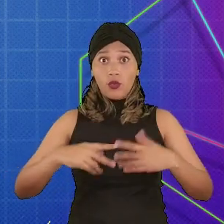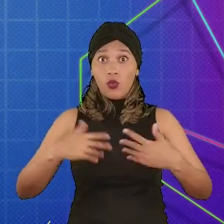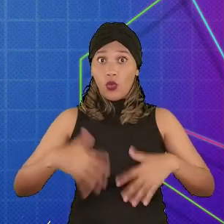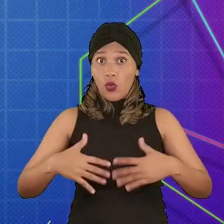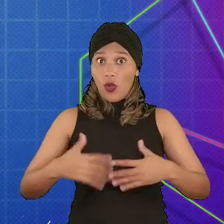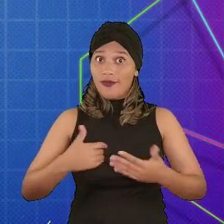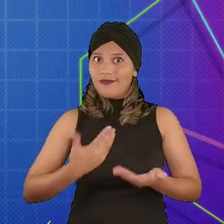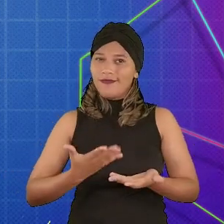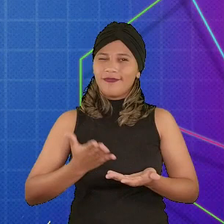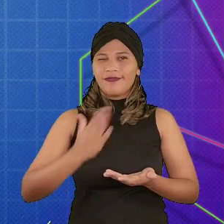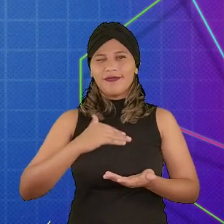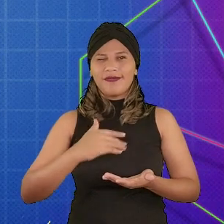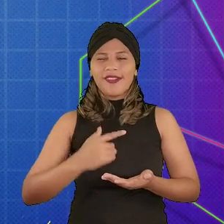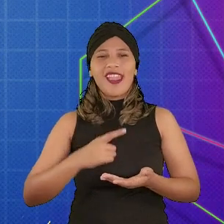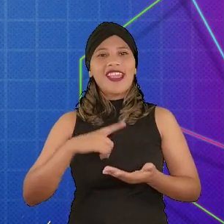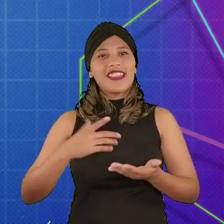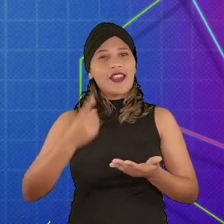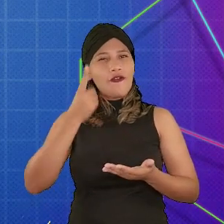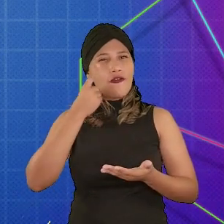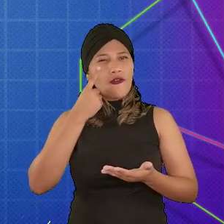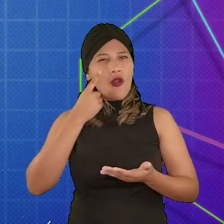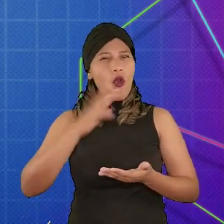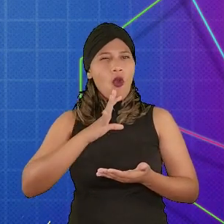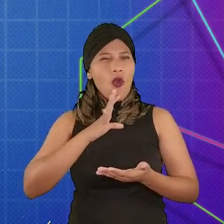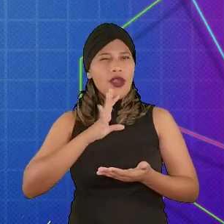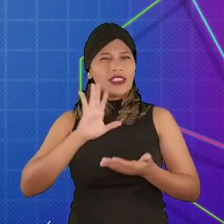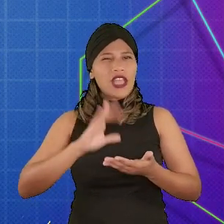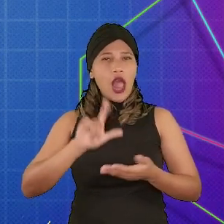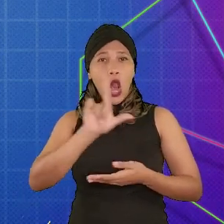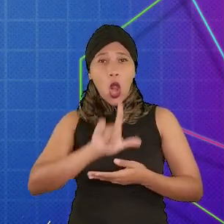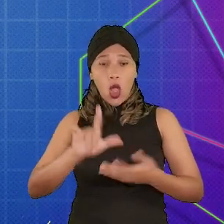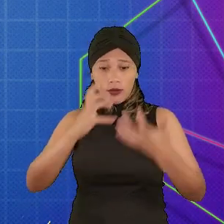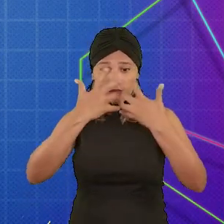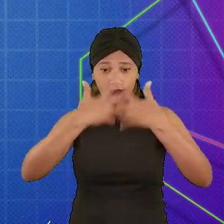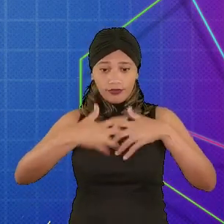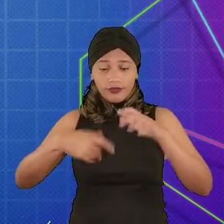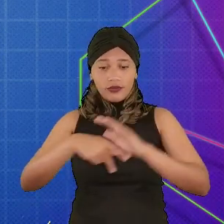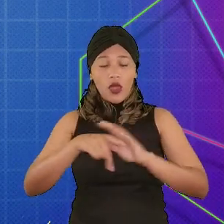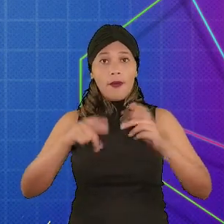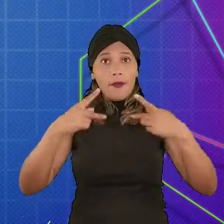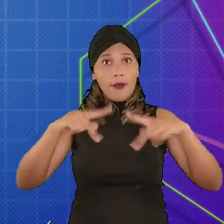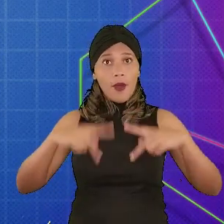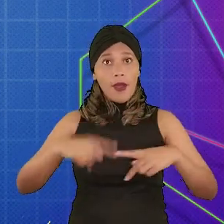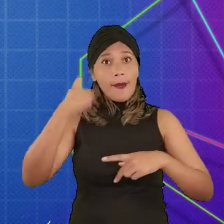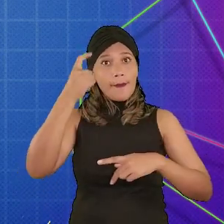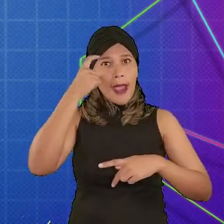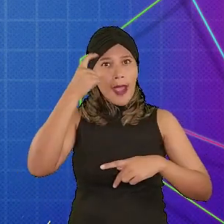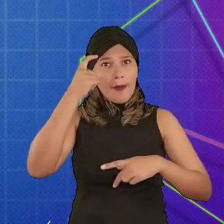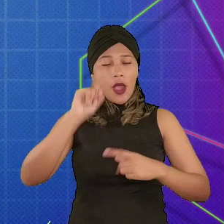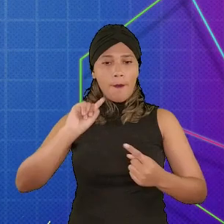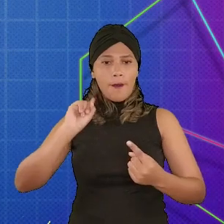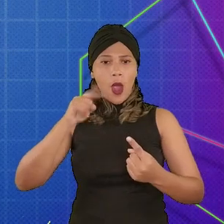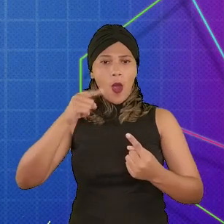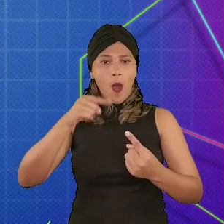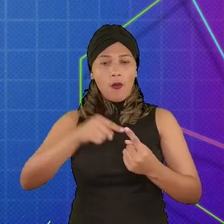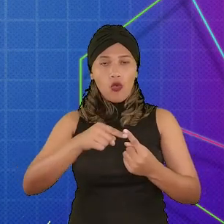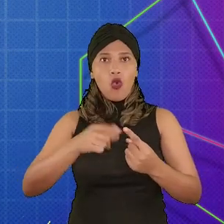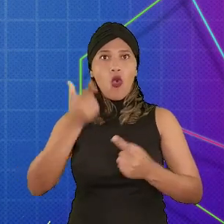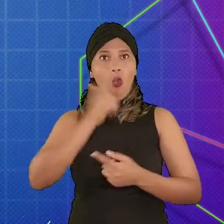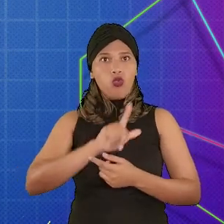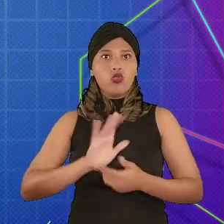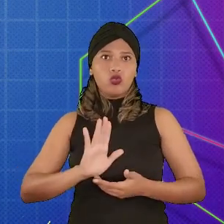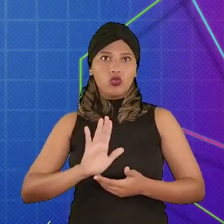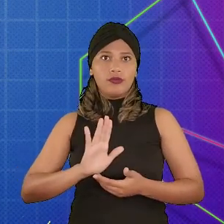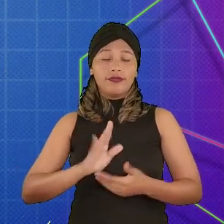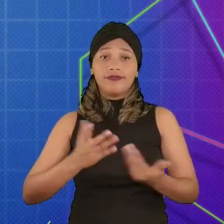programação. Então, galerinha, nós já vimos que a lógica de programação é a técnica de encadear pensamentos para atingir um